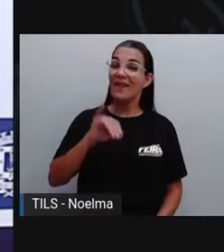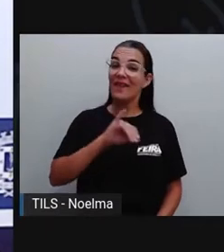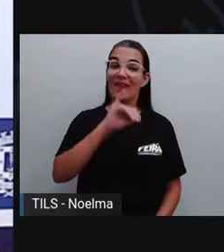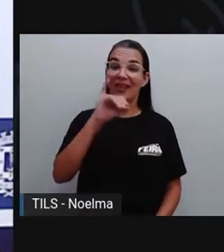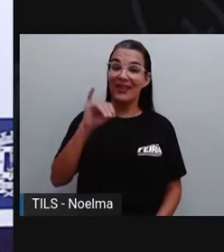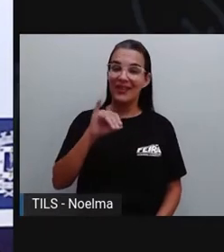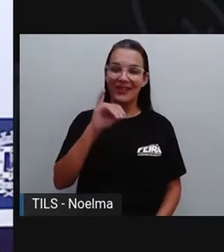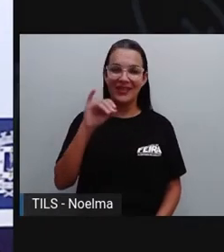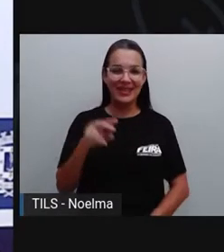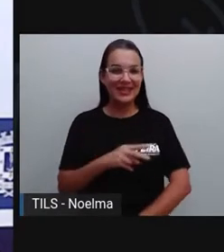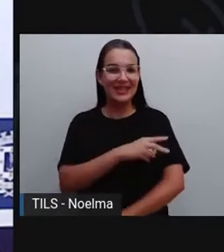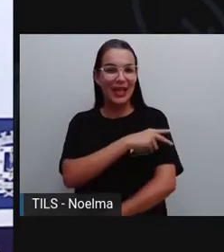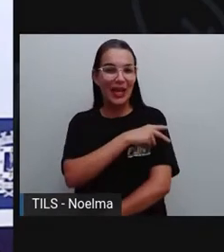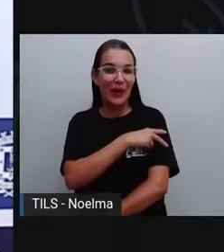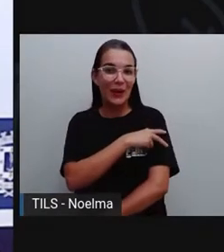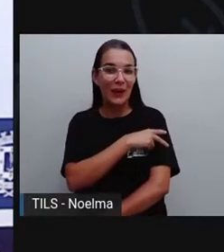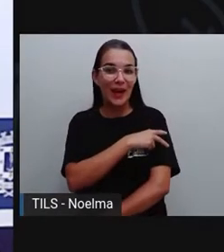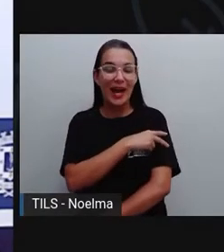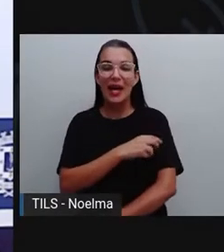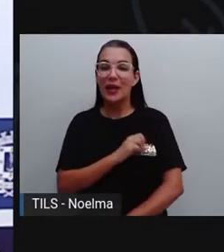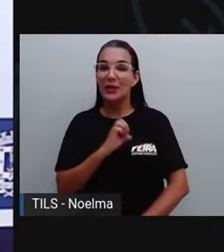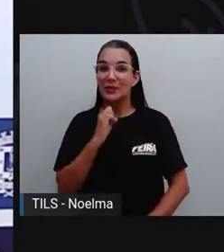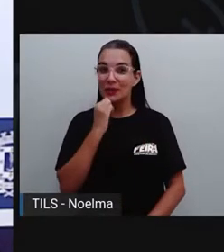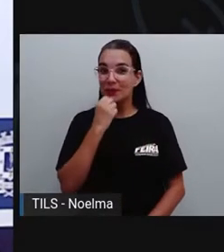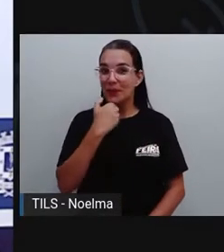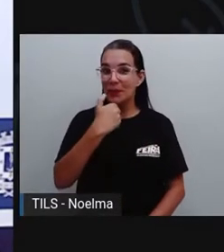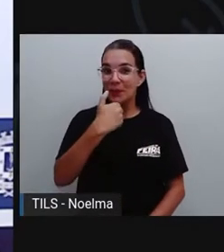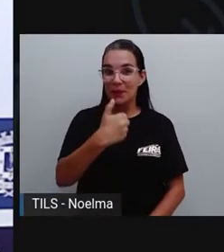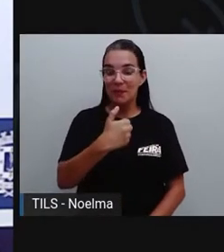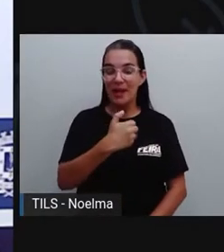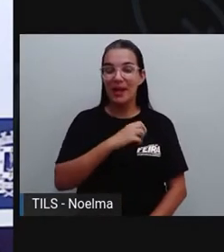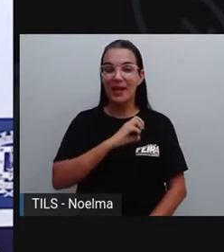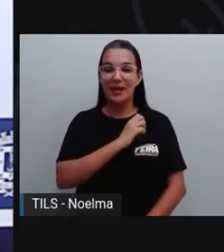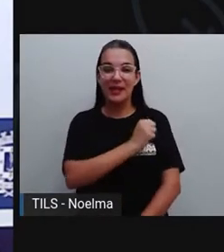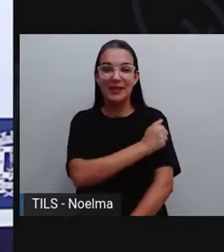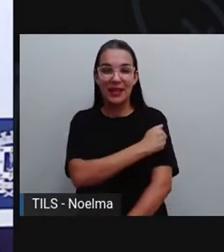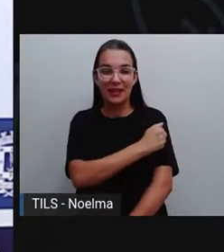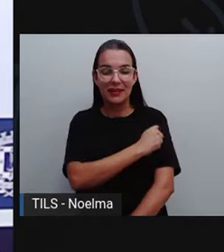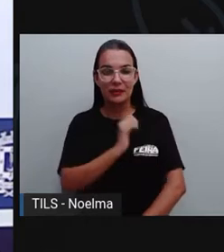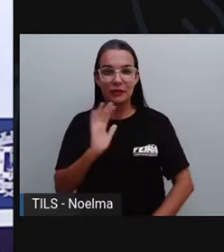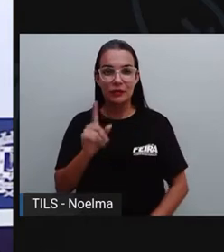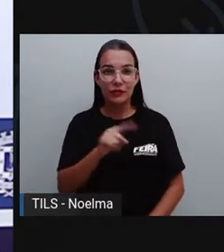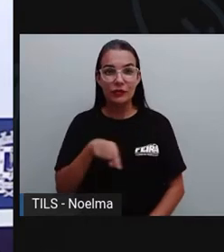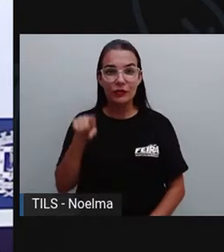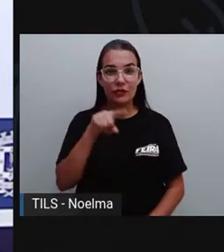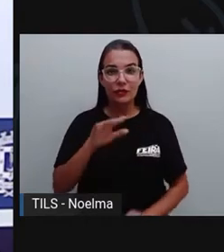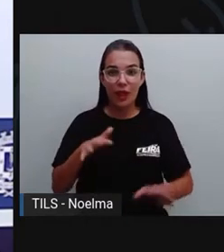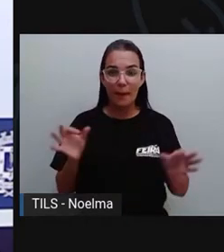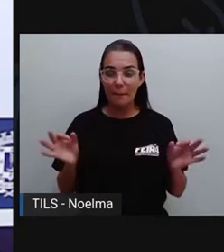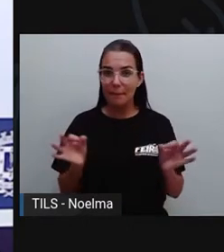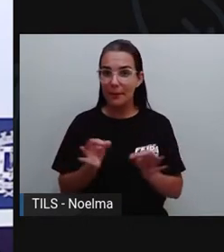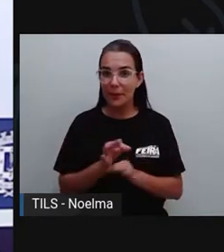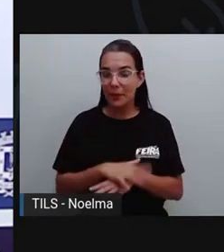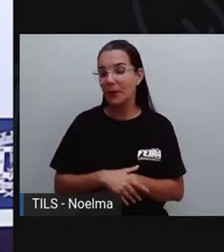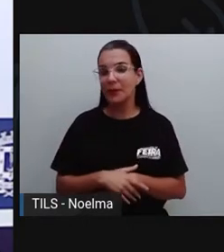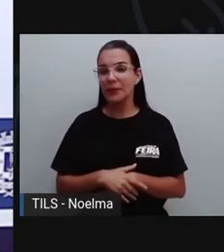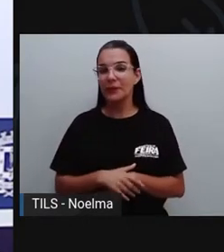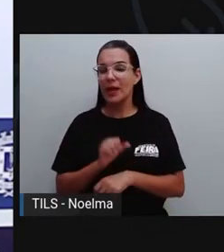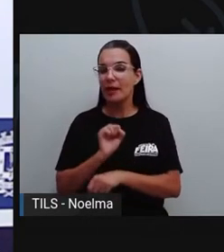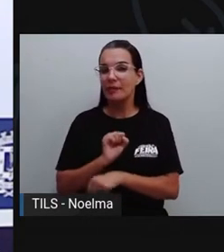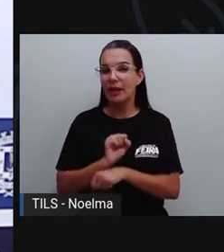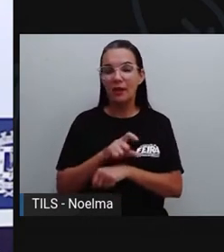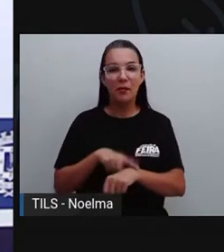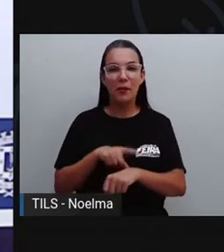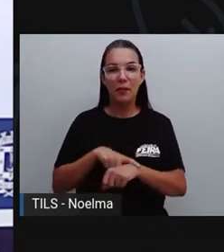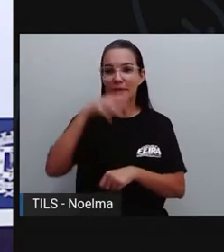Olá, segundo ano! E então, meus amores, vamos lá. Quem aí tá preparado? Quem tá esperando aí mais um